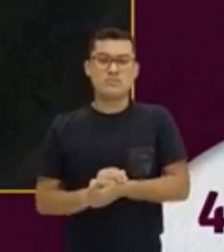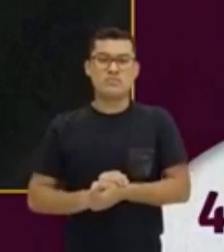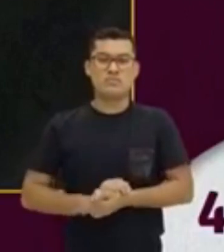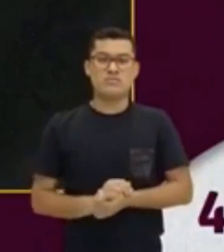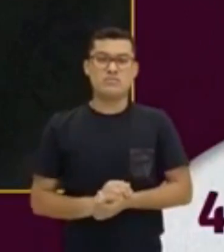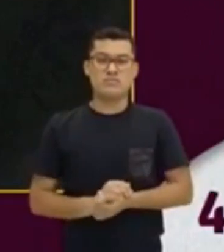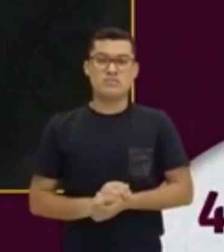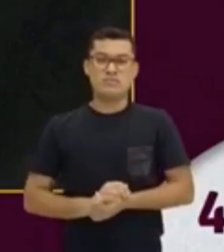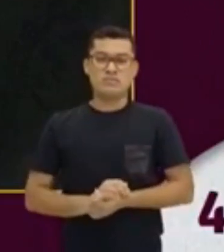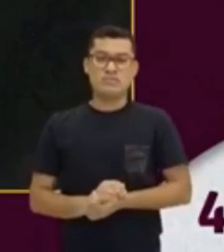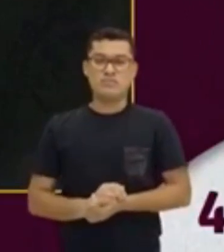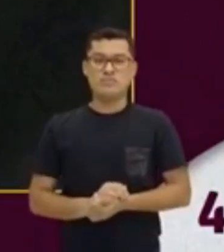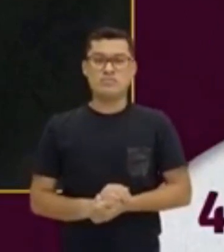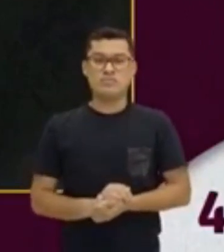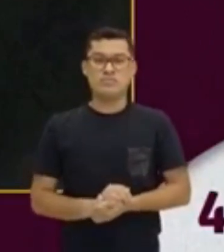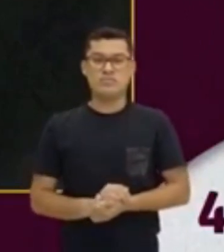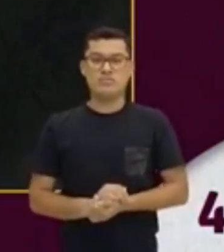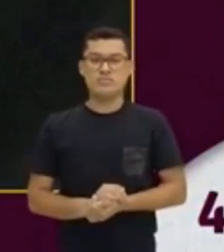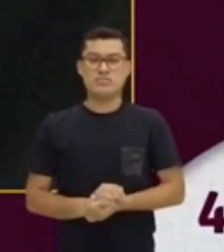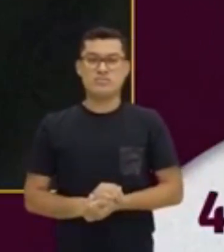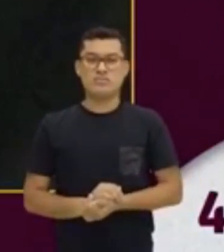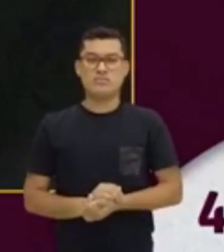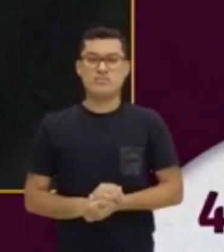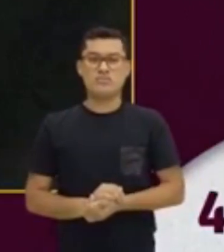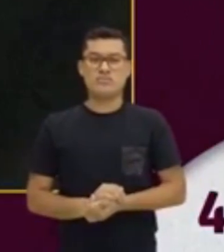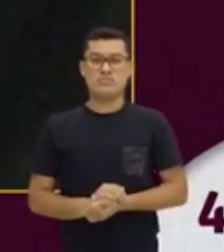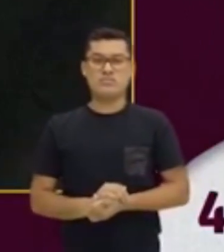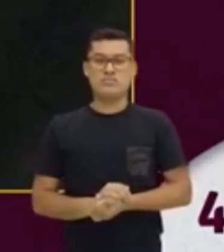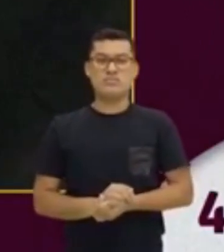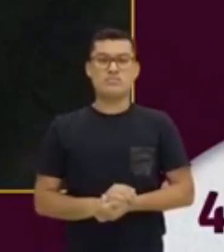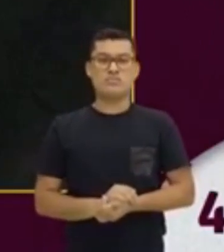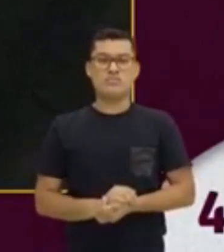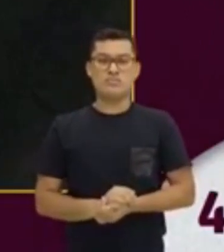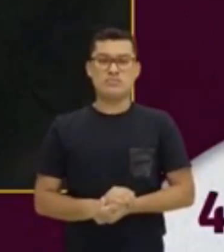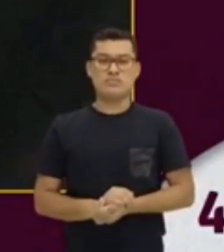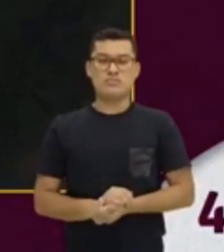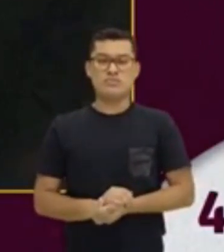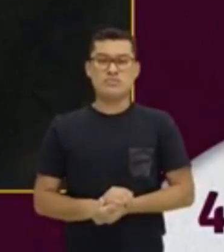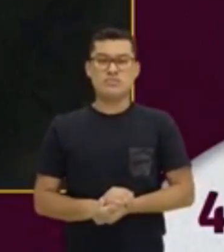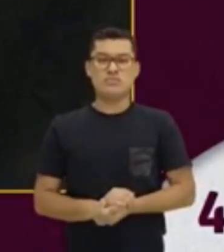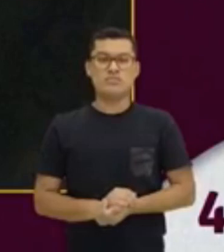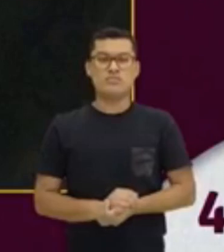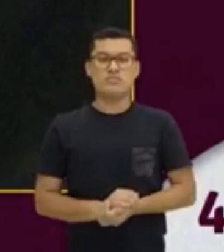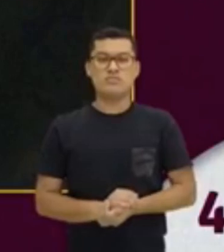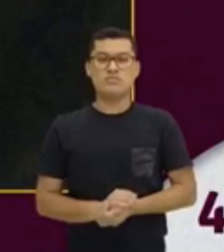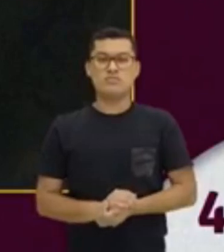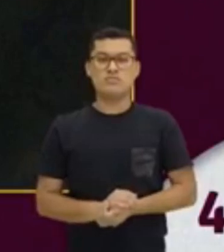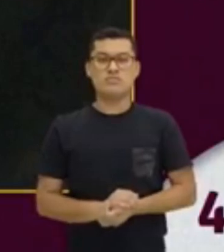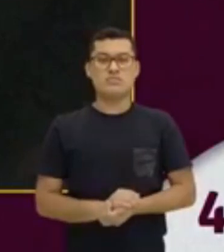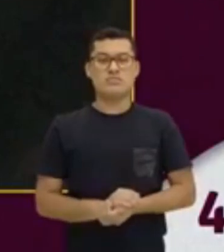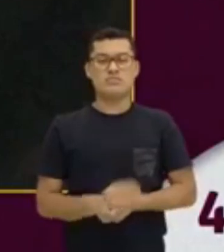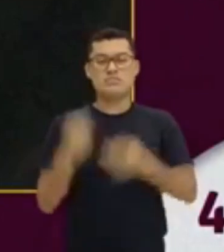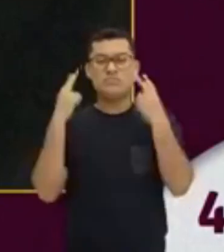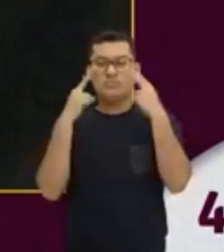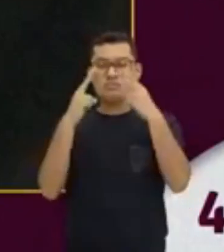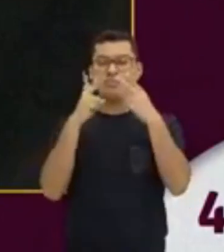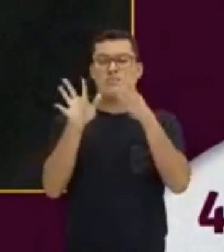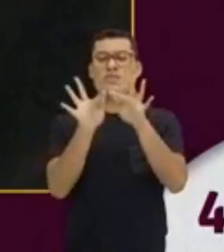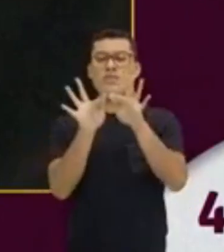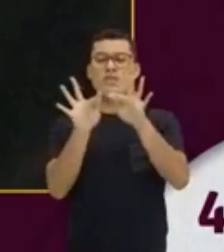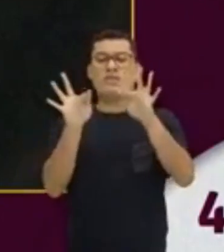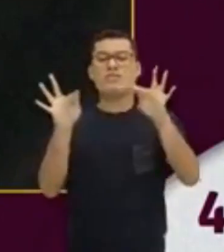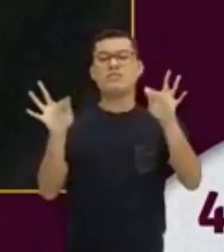about this phrase. To be or not to be. Então, ele olha outra palavra-chave.